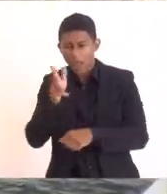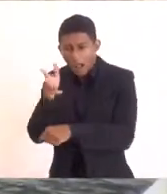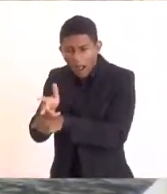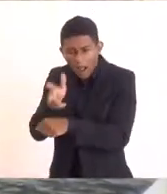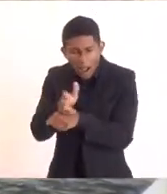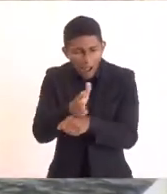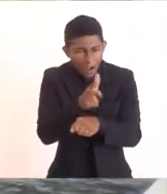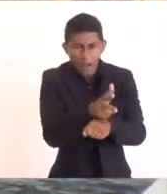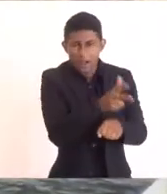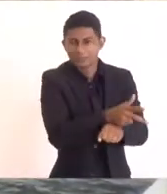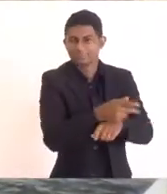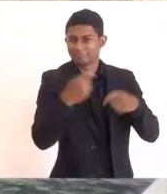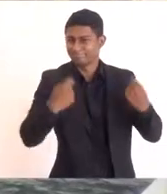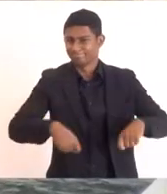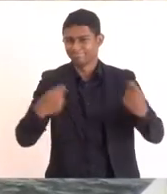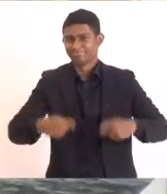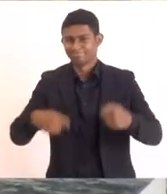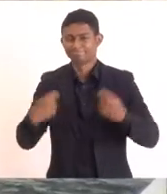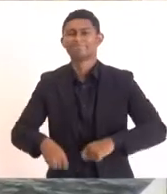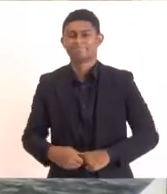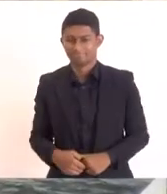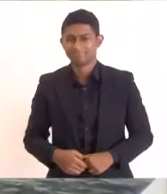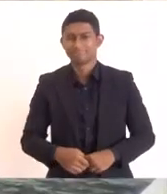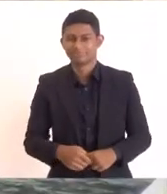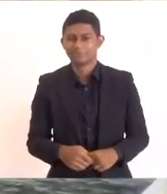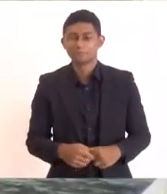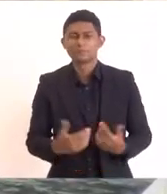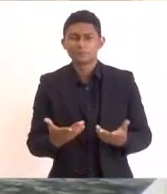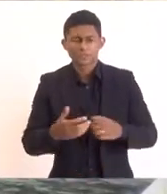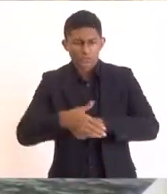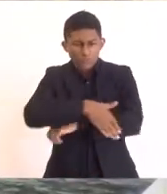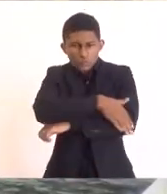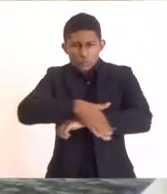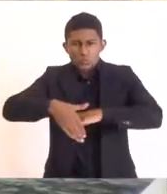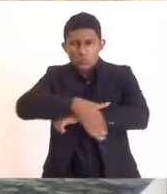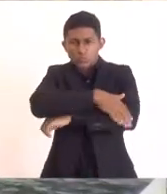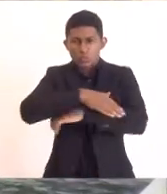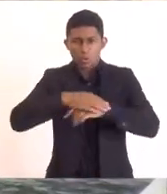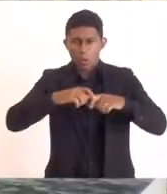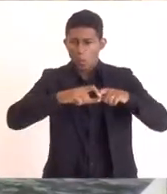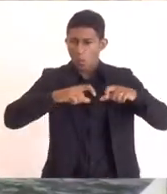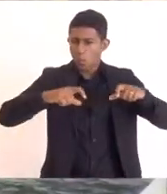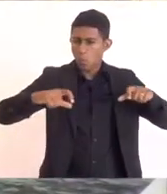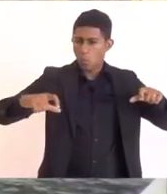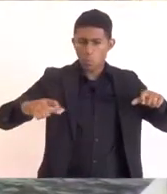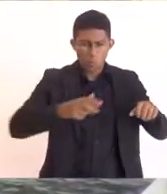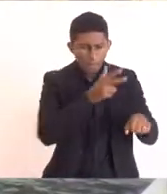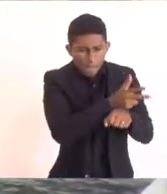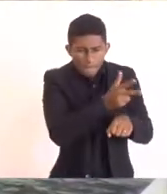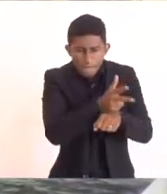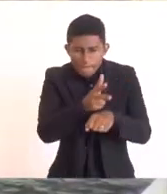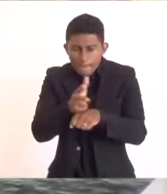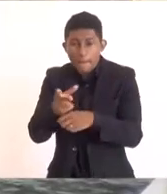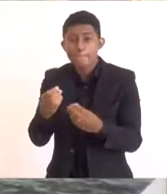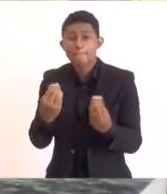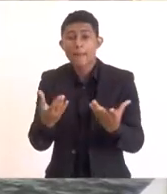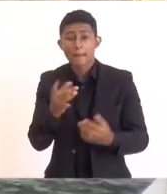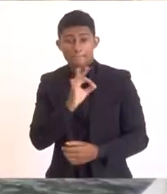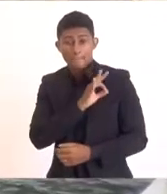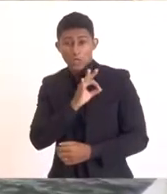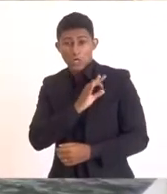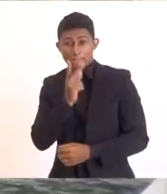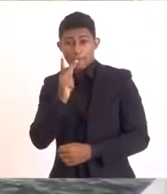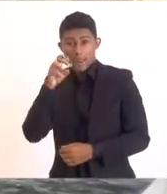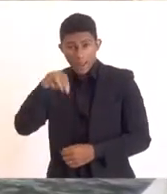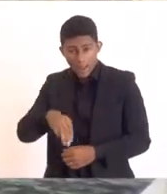segurança, em toda a extensão das rodovias, para quê? Para que a polícia, PM, possa ter uma